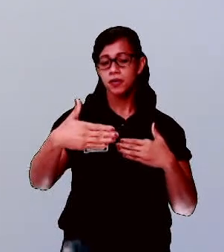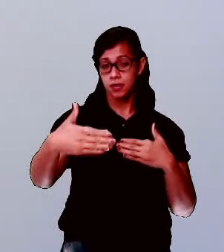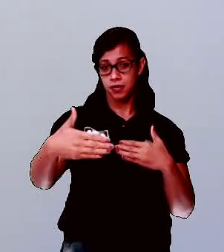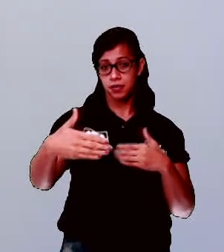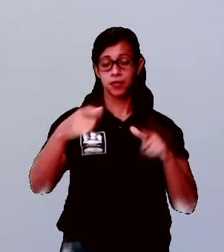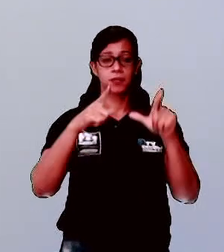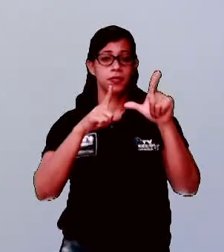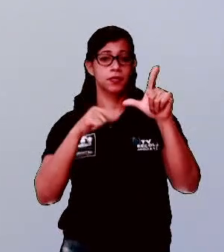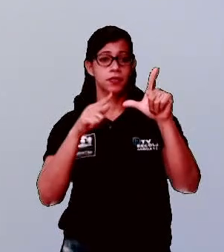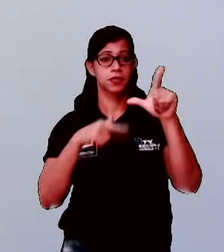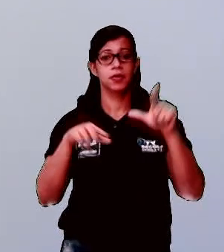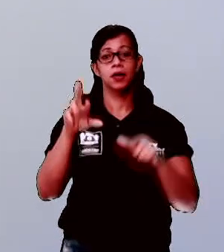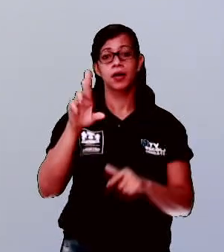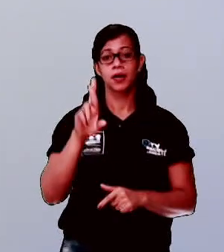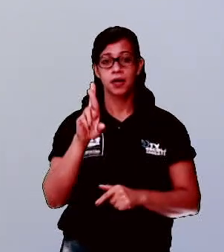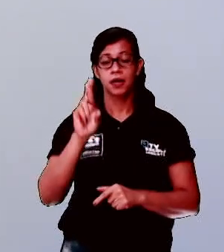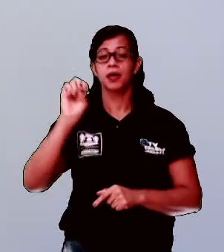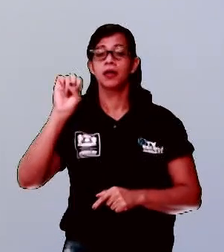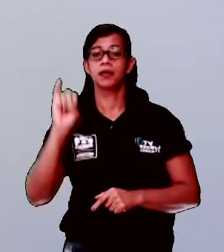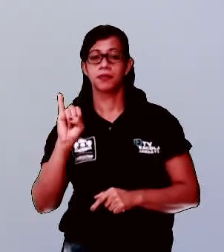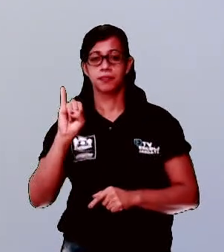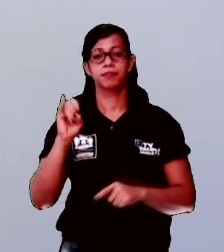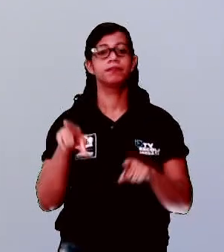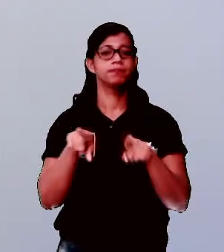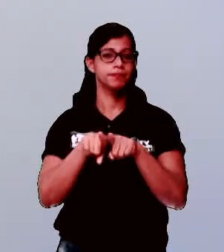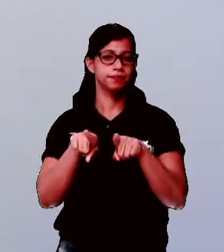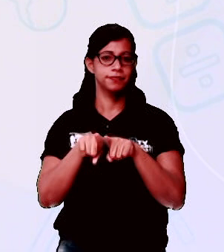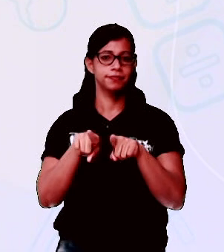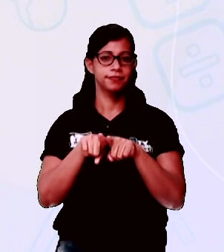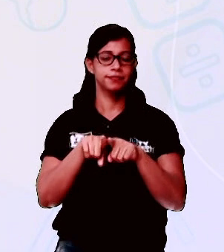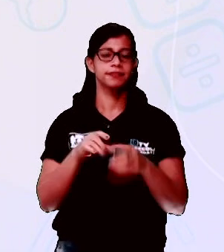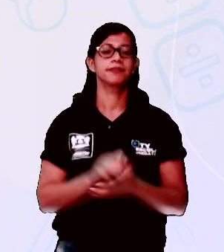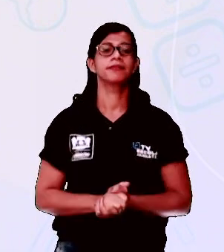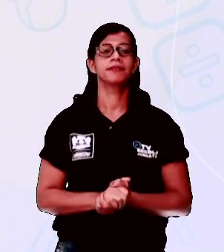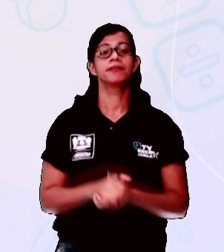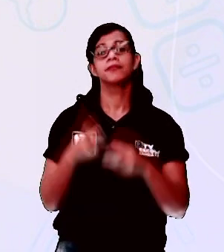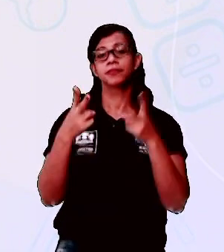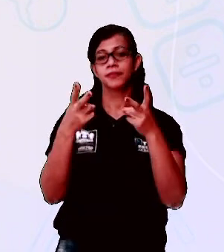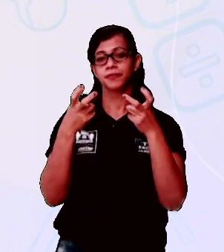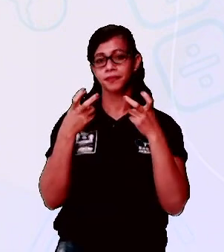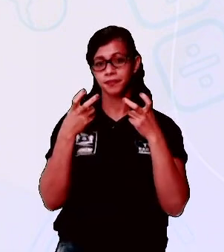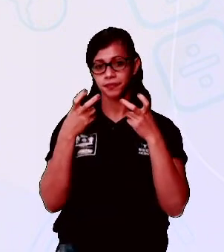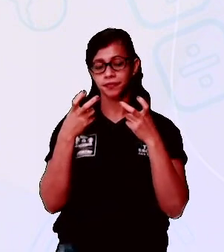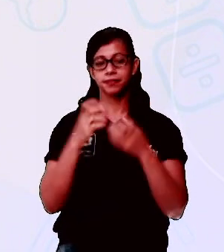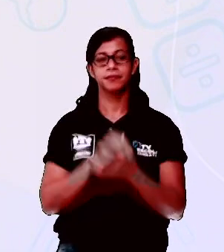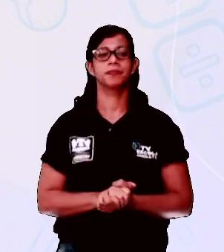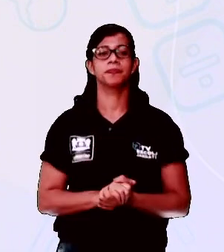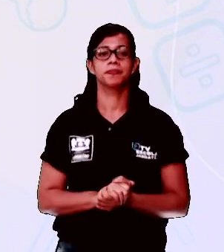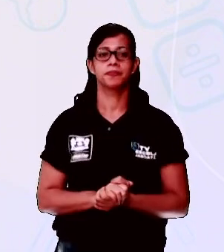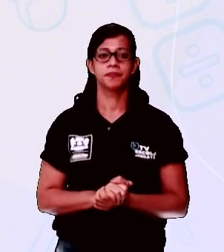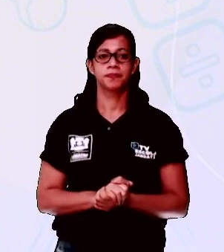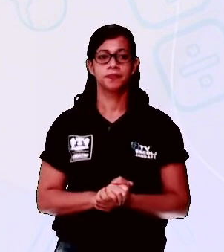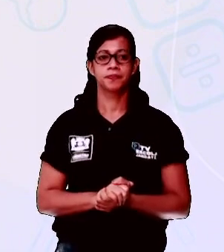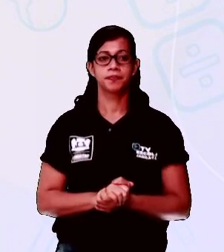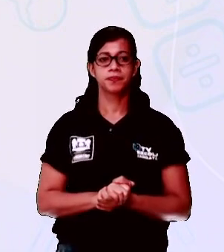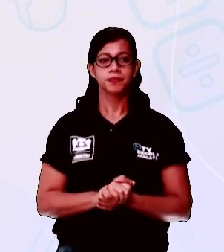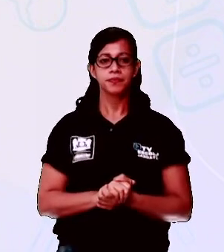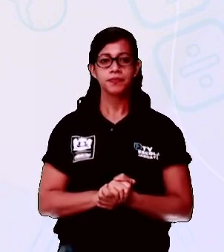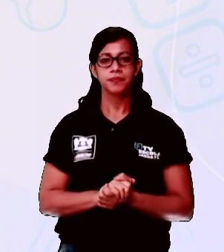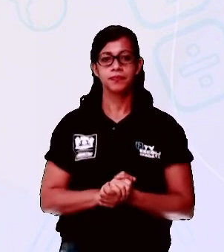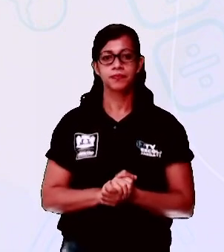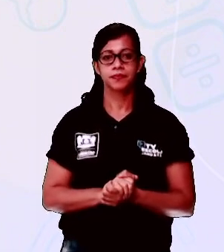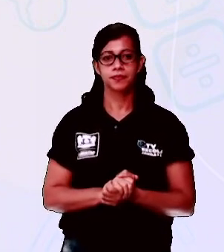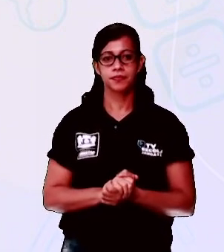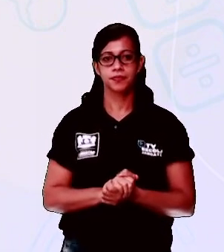letras R e I. Como nós podemos ver, olha, vamos observar aqui. Eu tenho, além daquelas